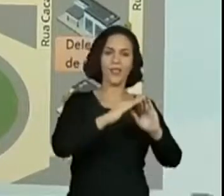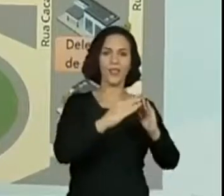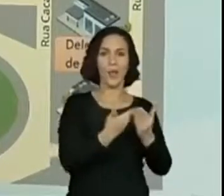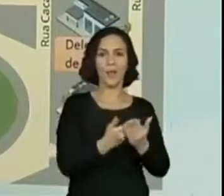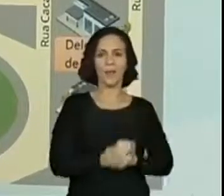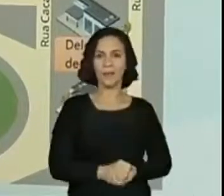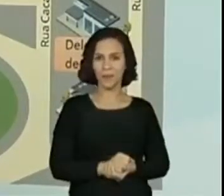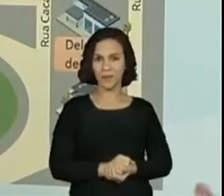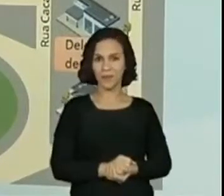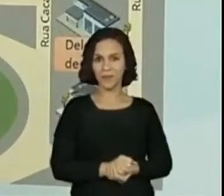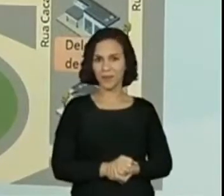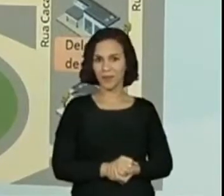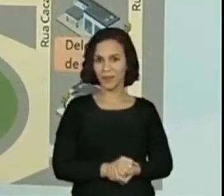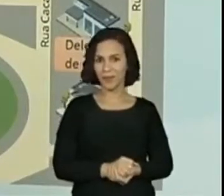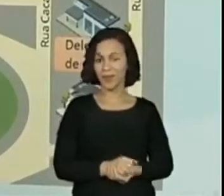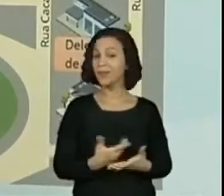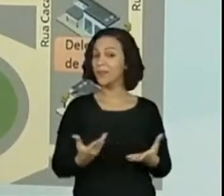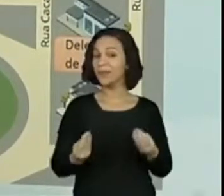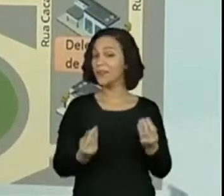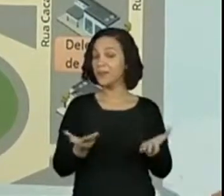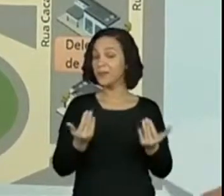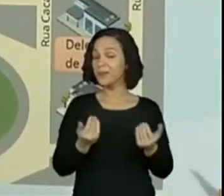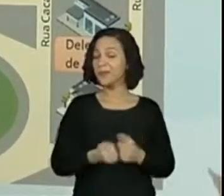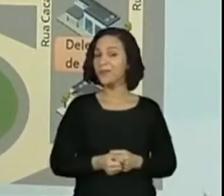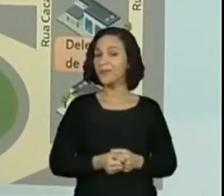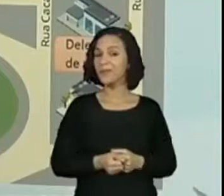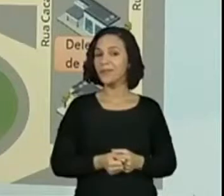escola. Vamos lá? Vamos lá.